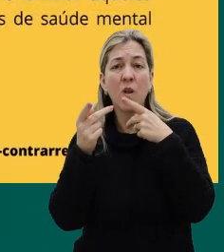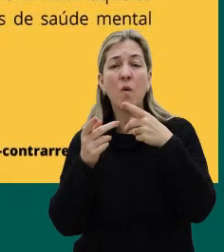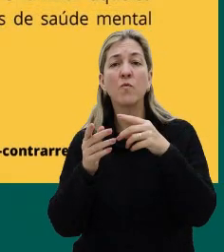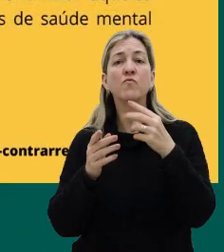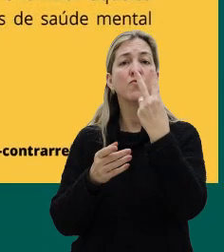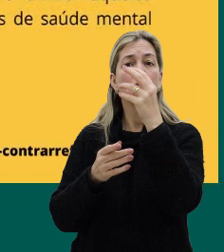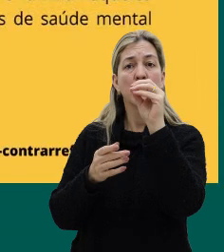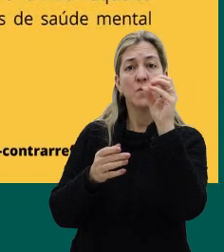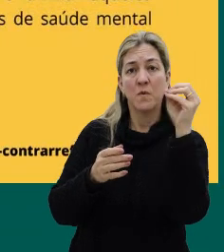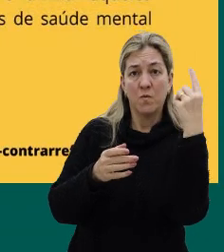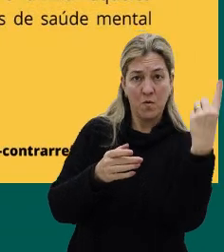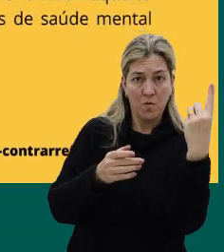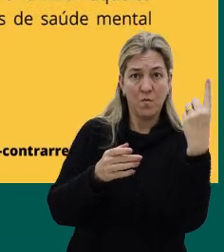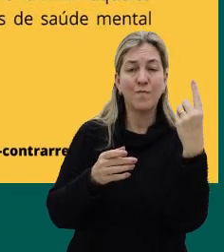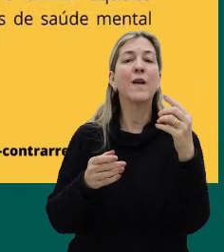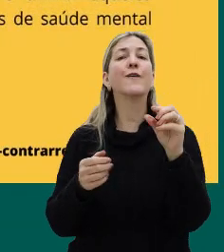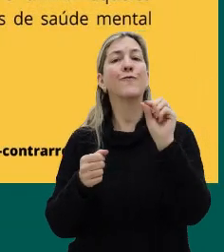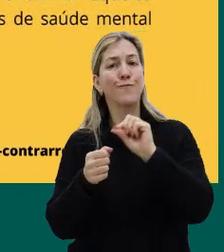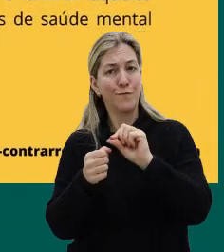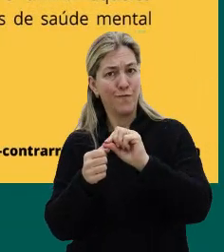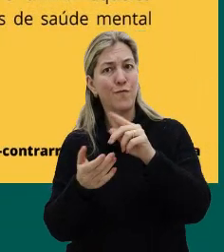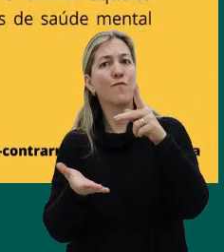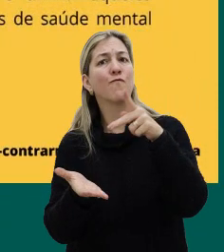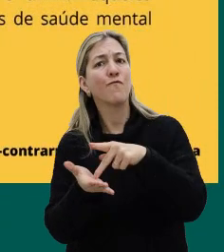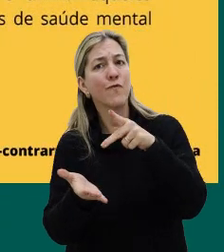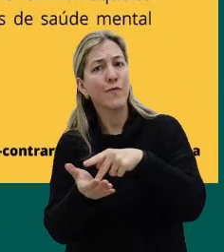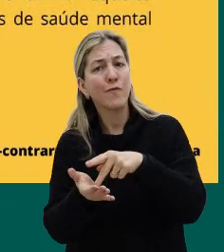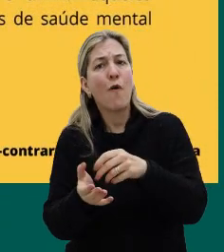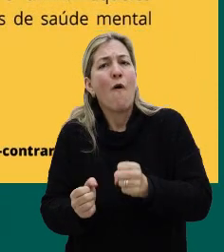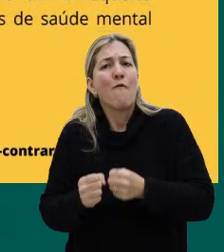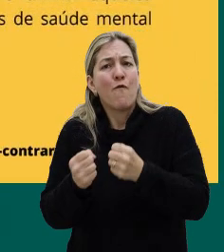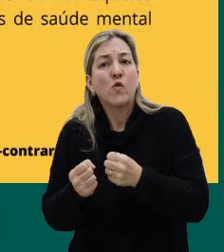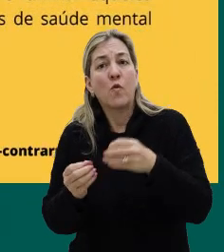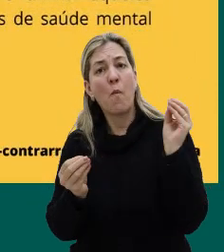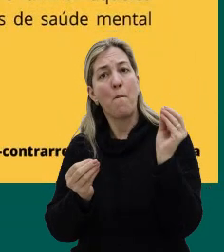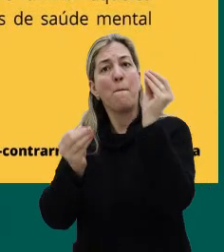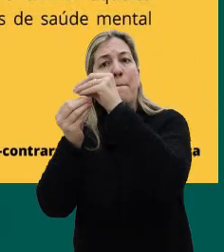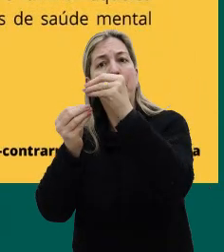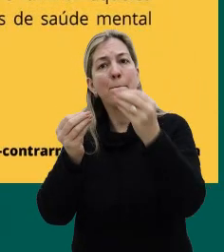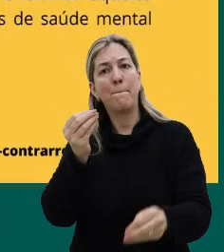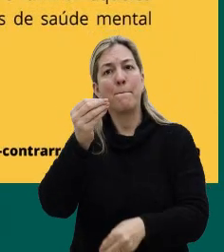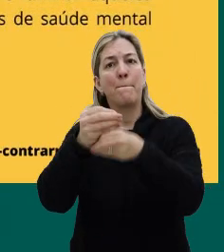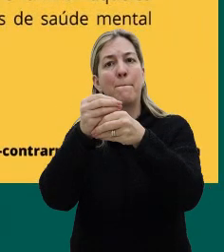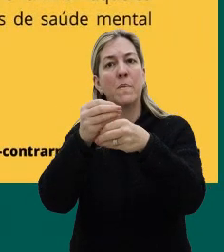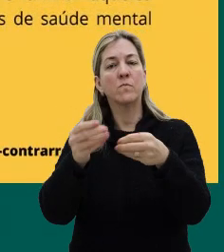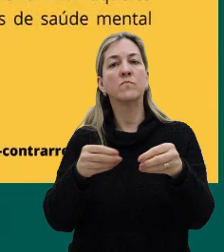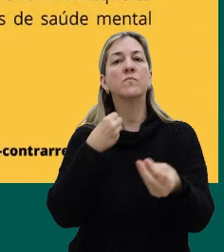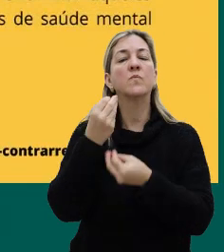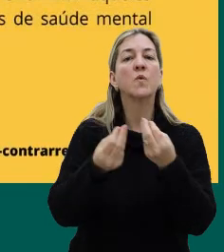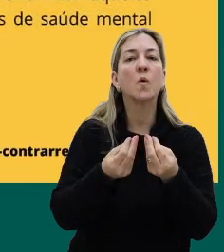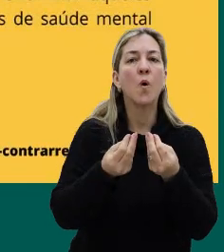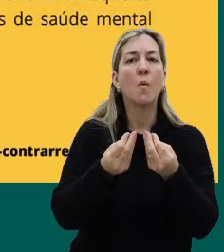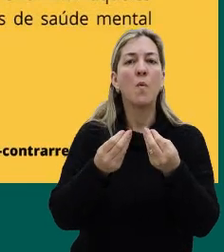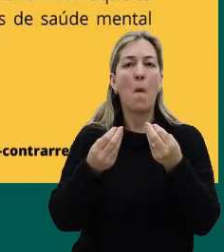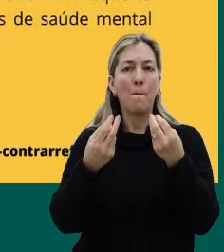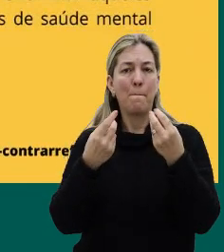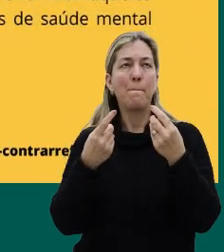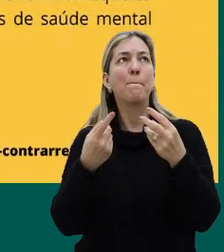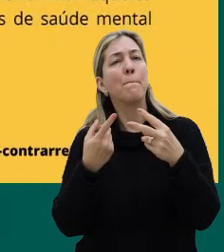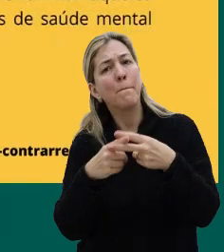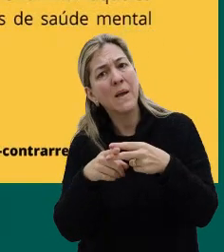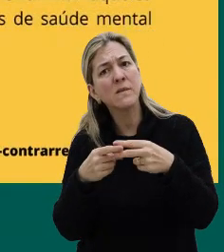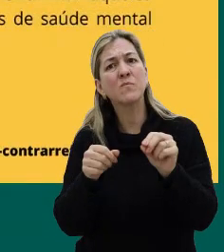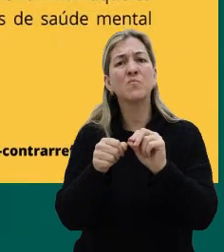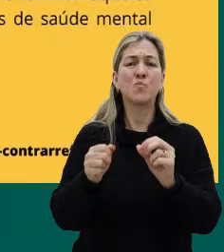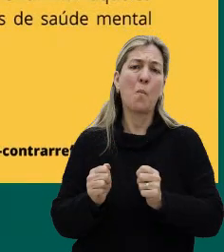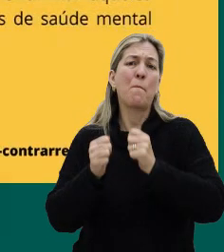de 2001, é que eles realmente tomaram força e foram colocados, né, como um mecanismo, assim, de